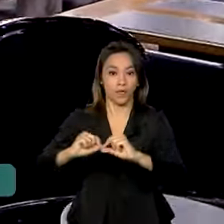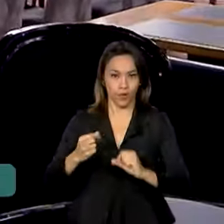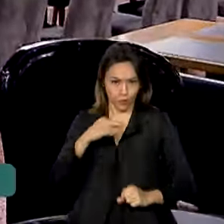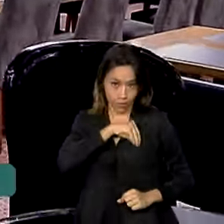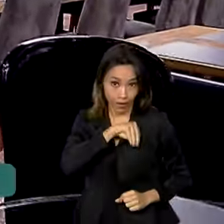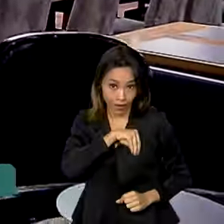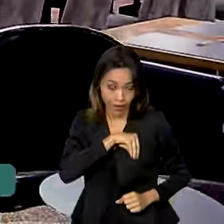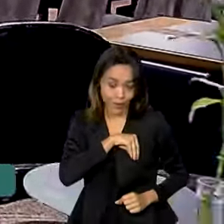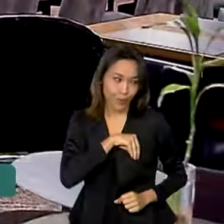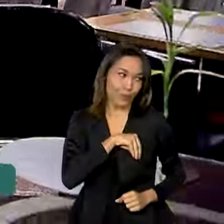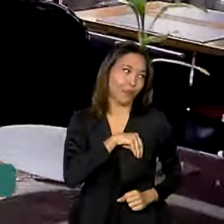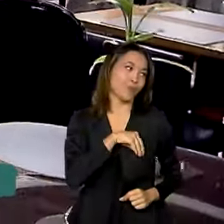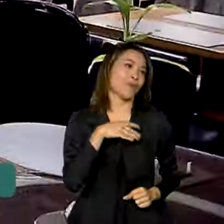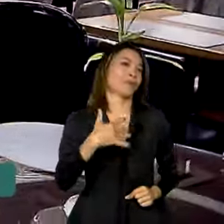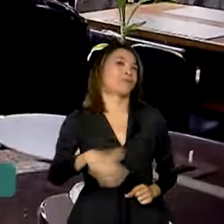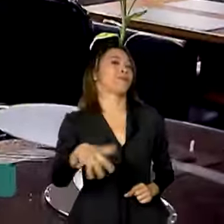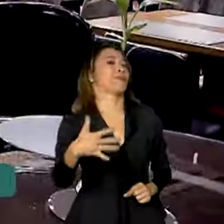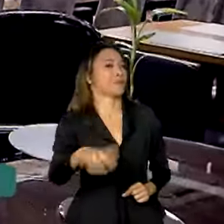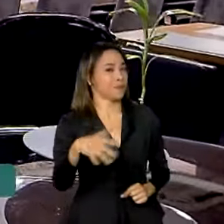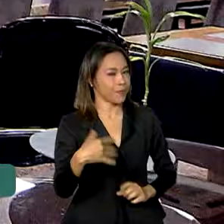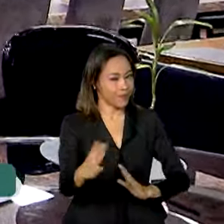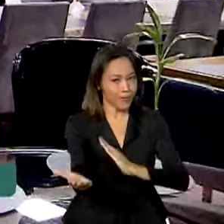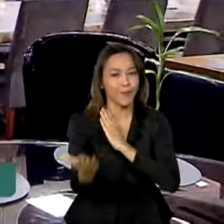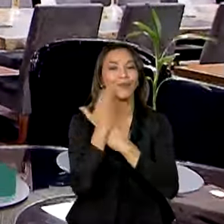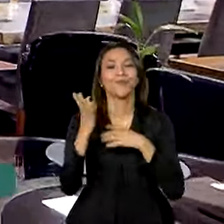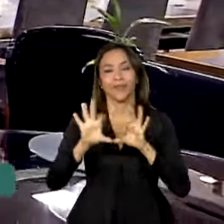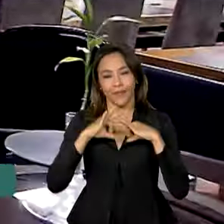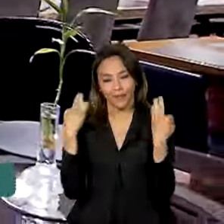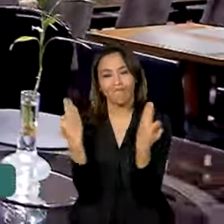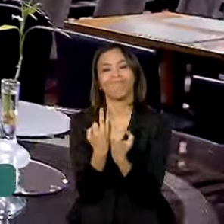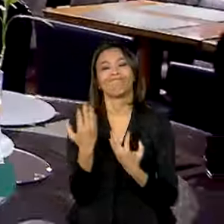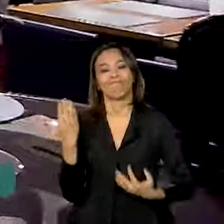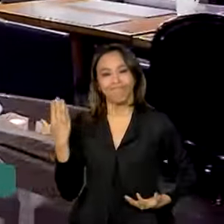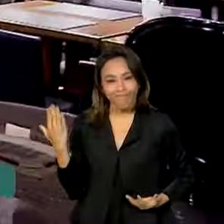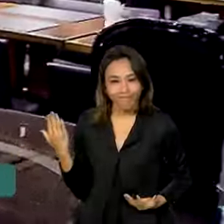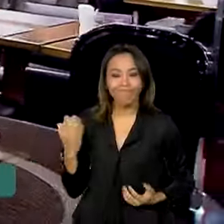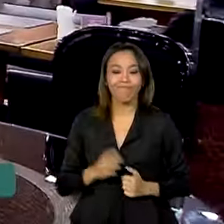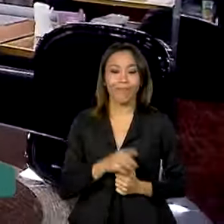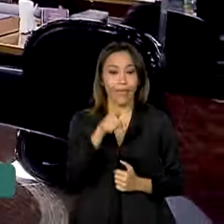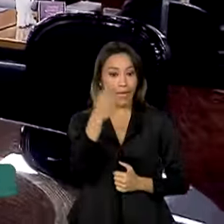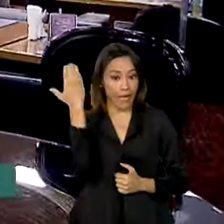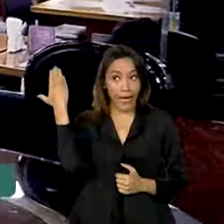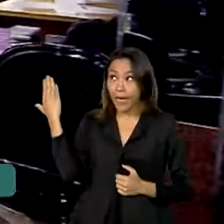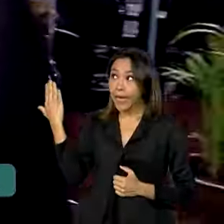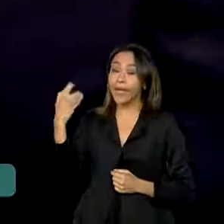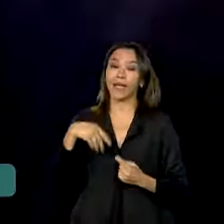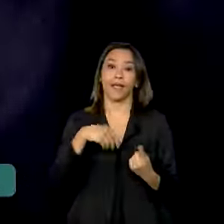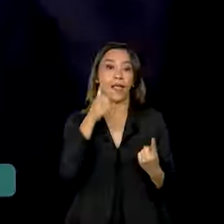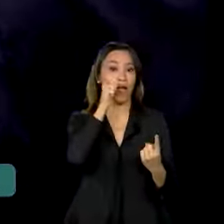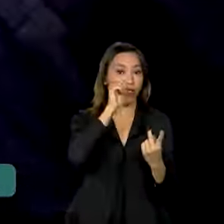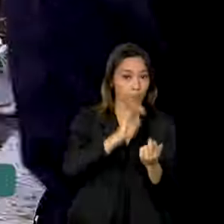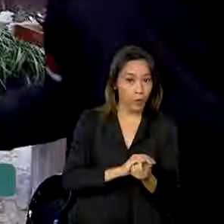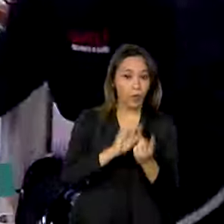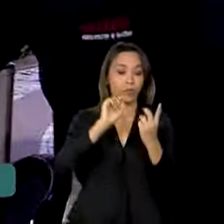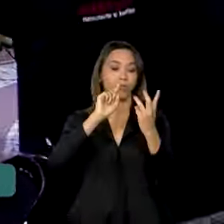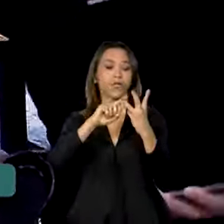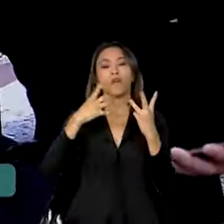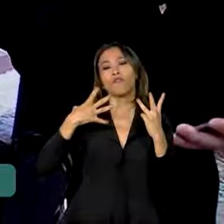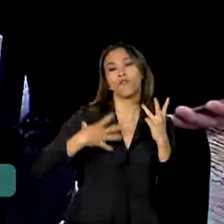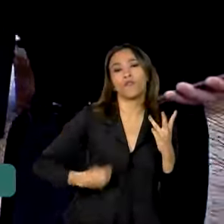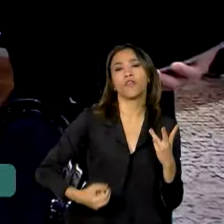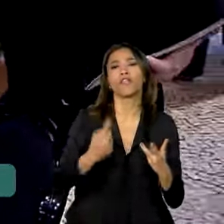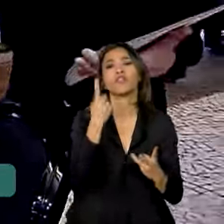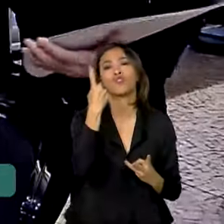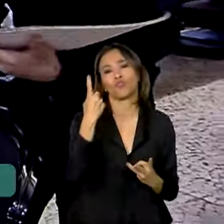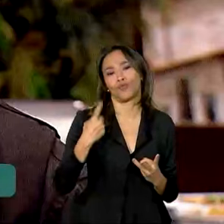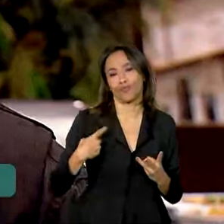salário tem feito toda a diferença no orçamento da família, formada por ele, a esposa e a filha